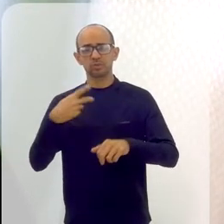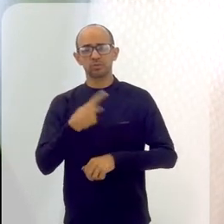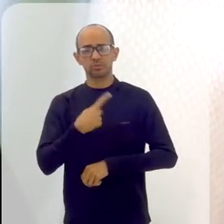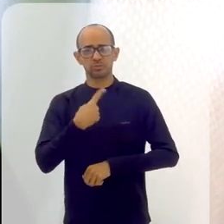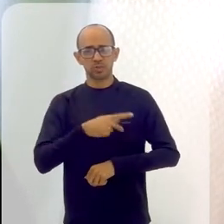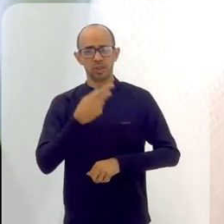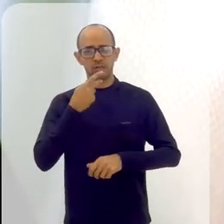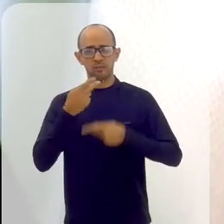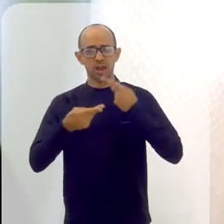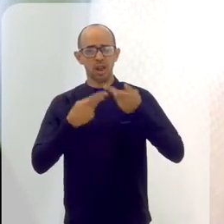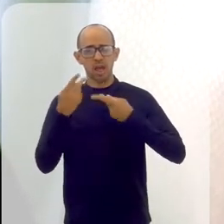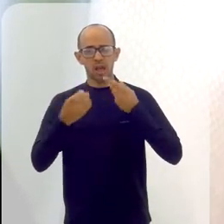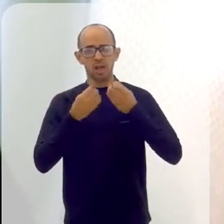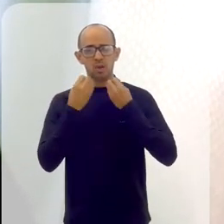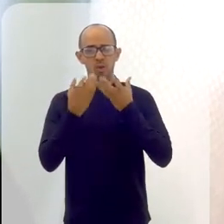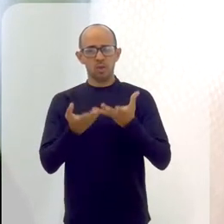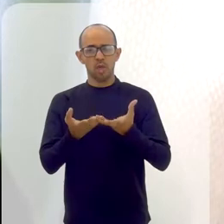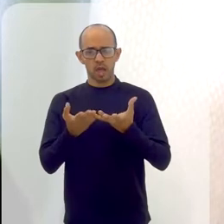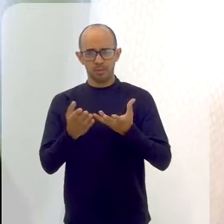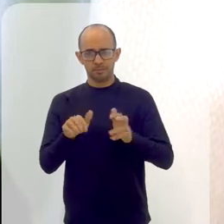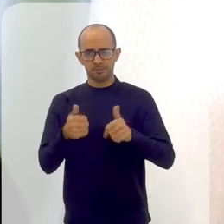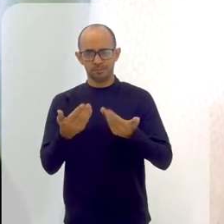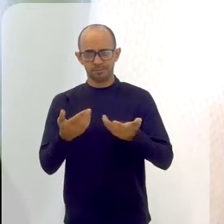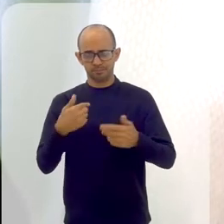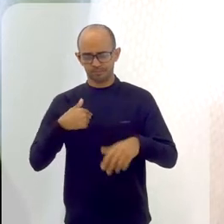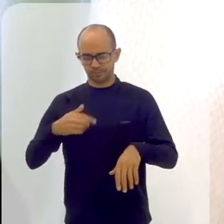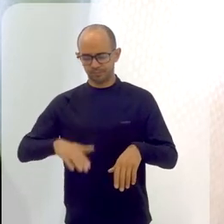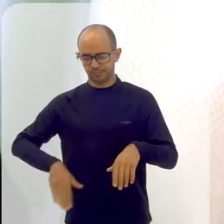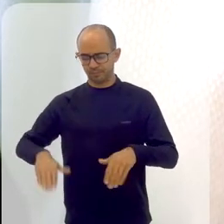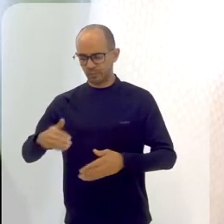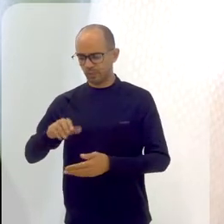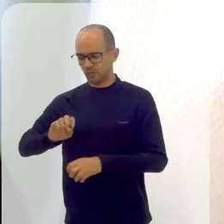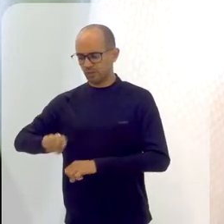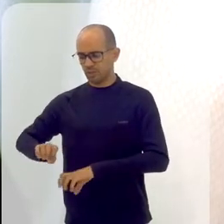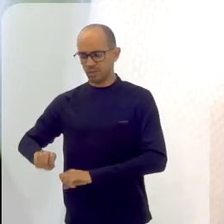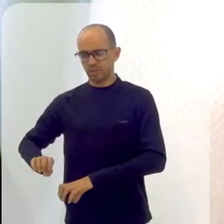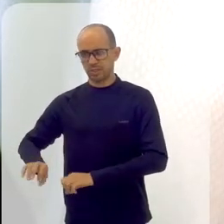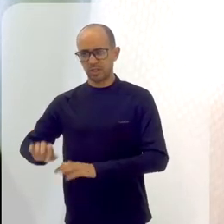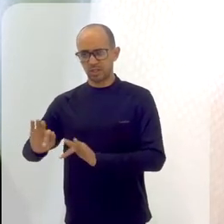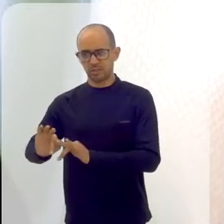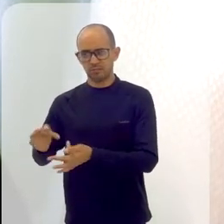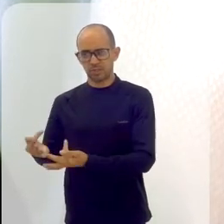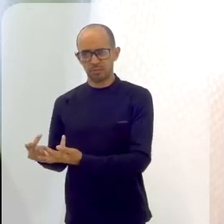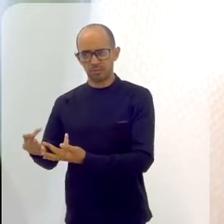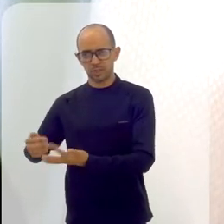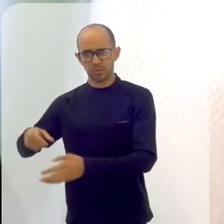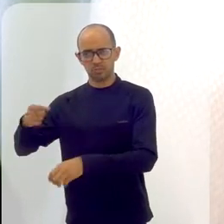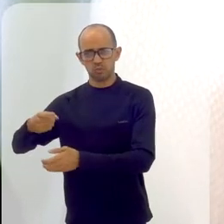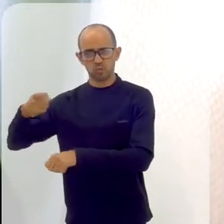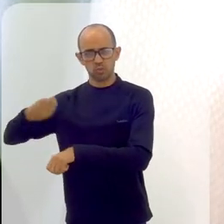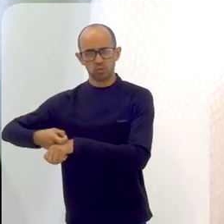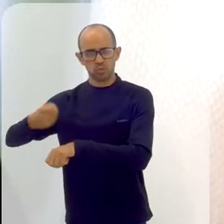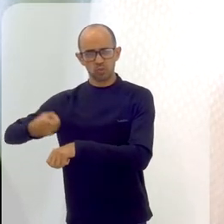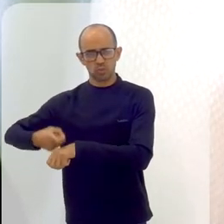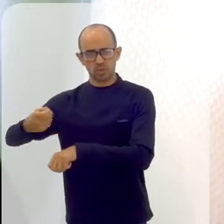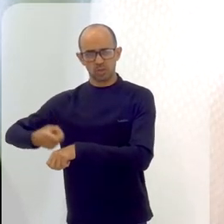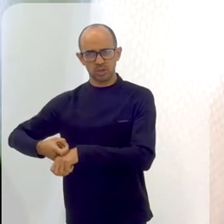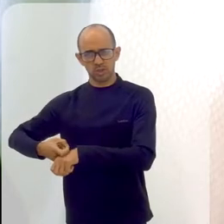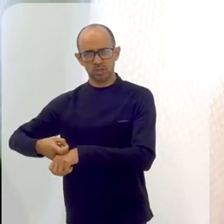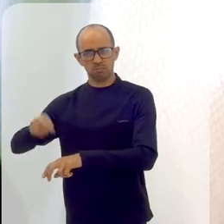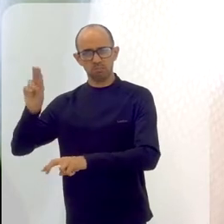dela por conta das aulas, né? Ela vem de uma criação, sem dar muitos detalhes, que era muito rígida,